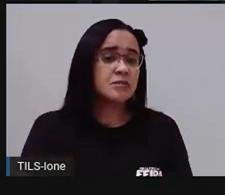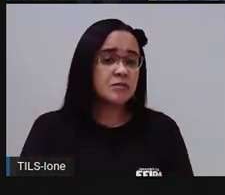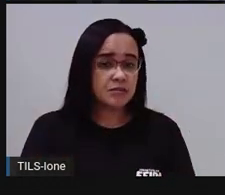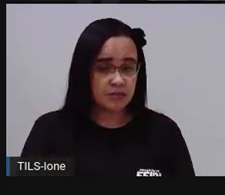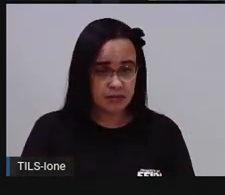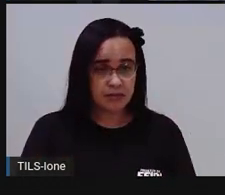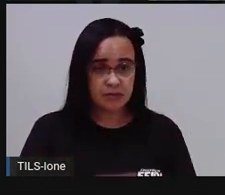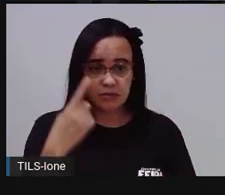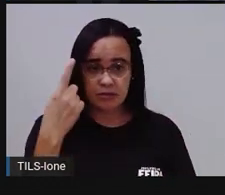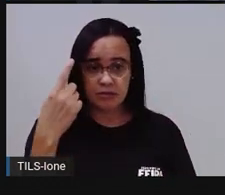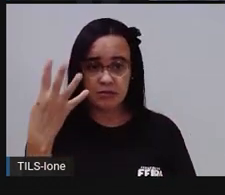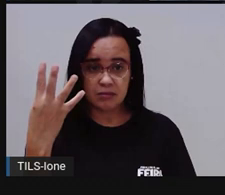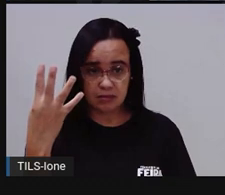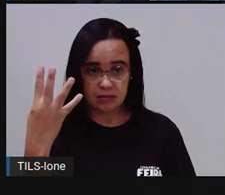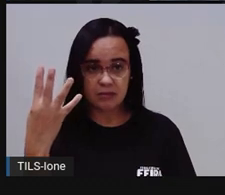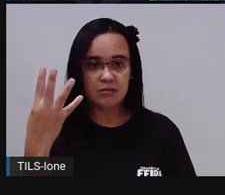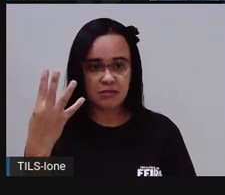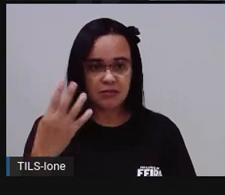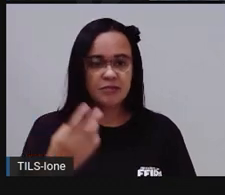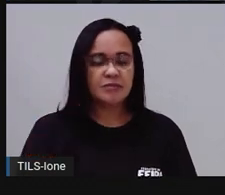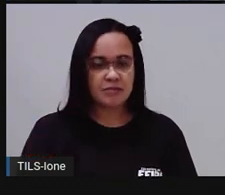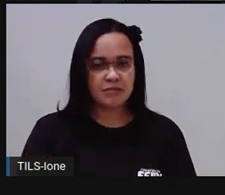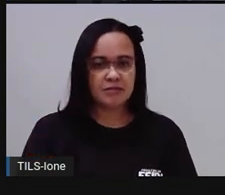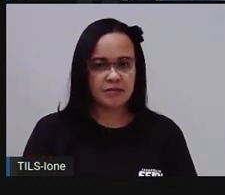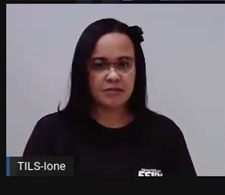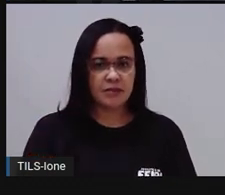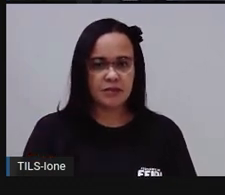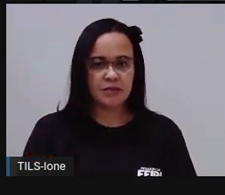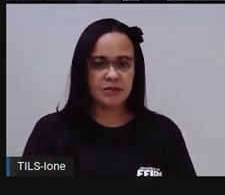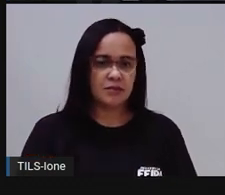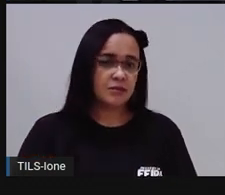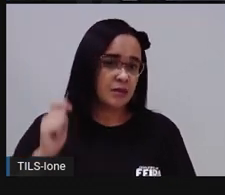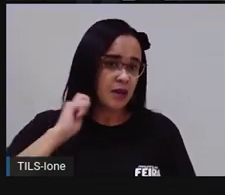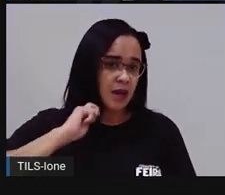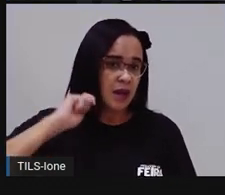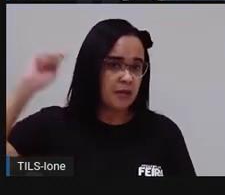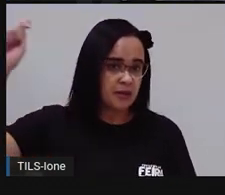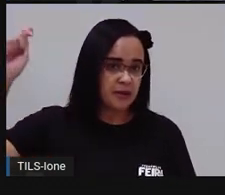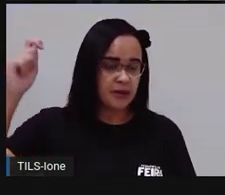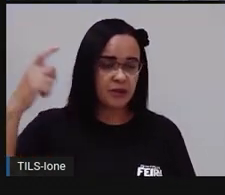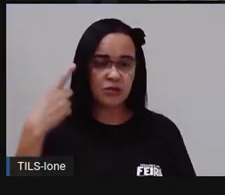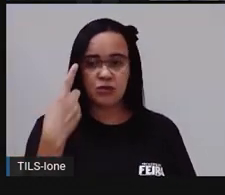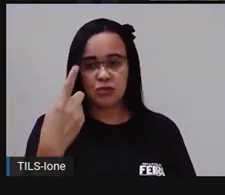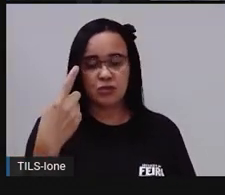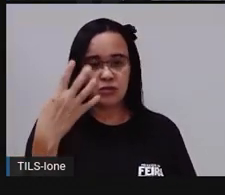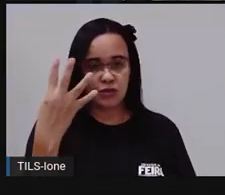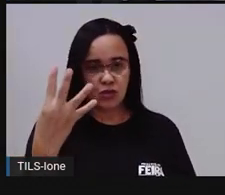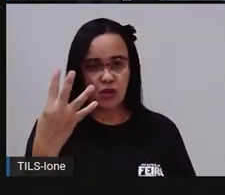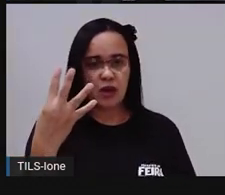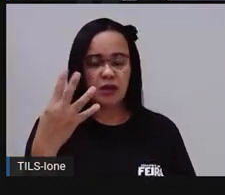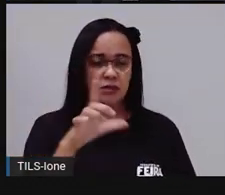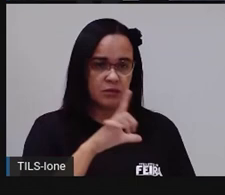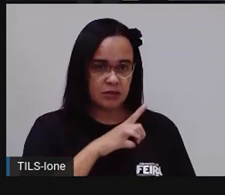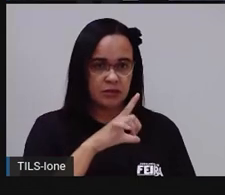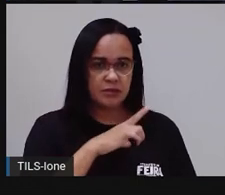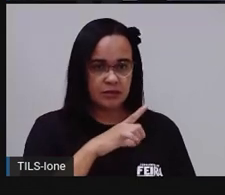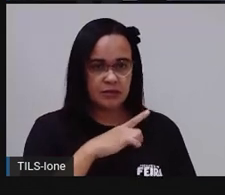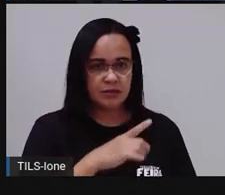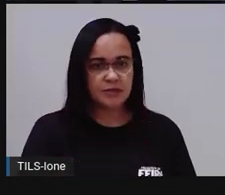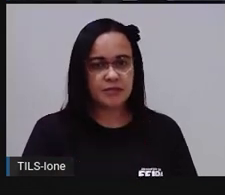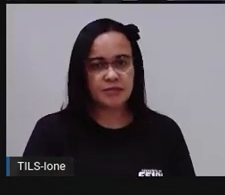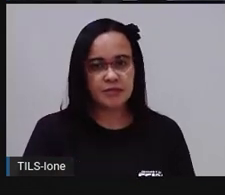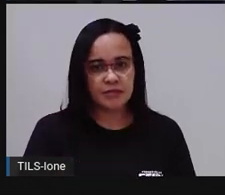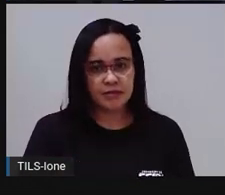Número 14. Deixa a Pró. Pronto. Ó. 14. O